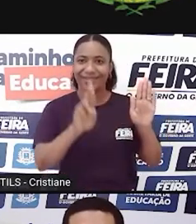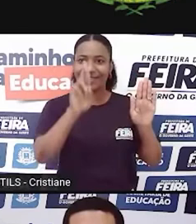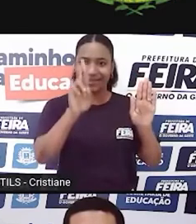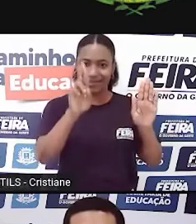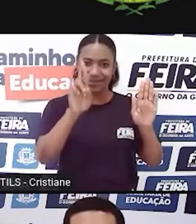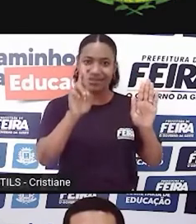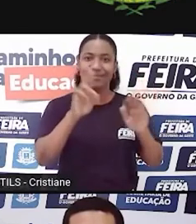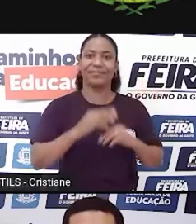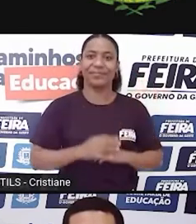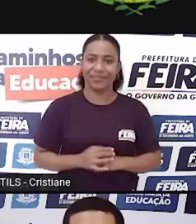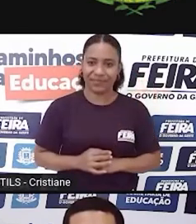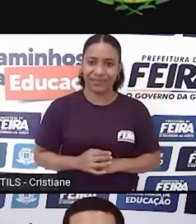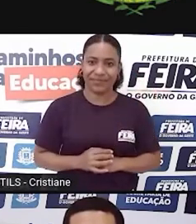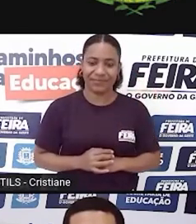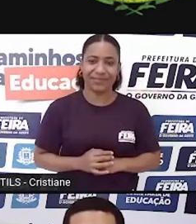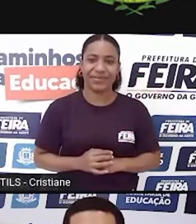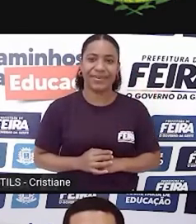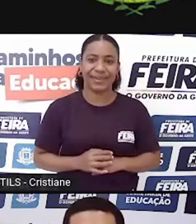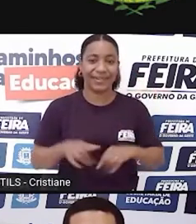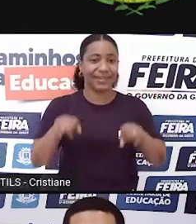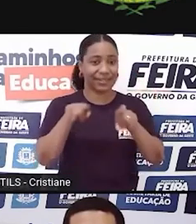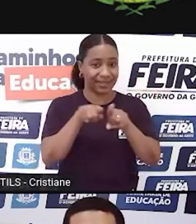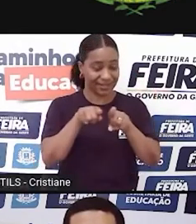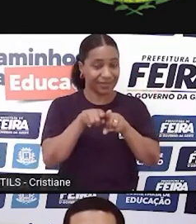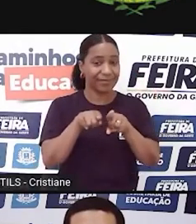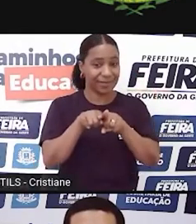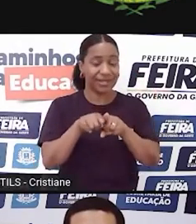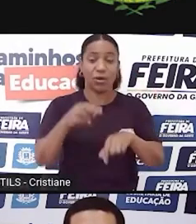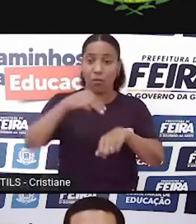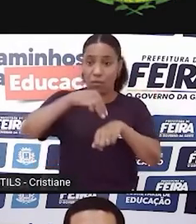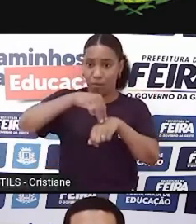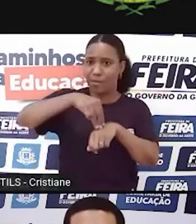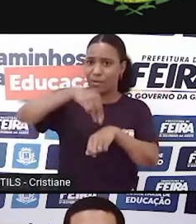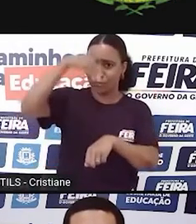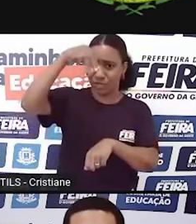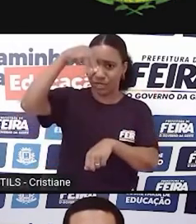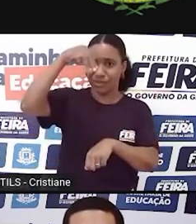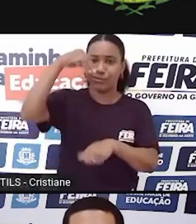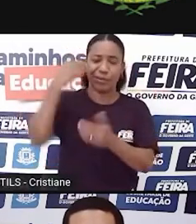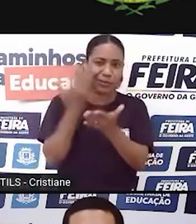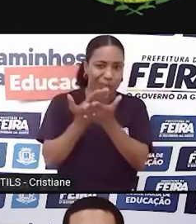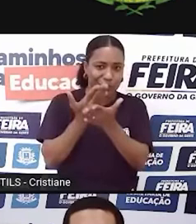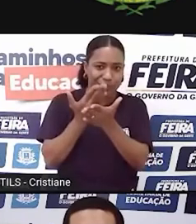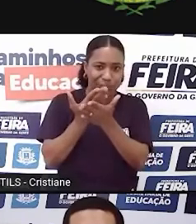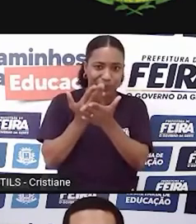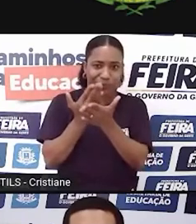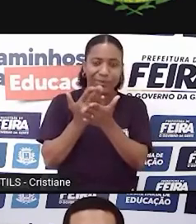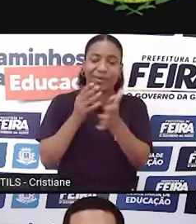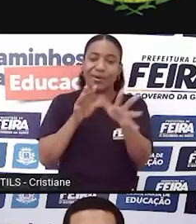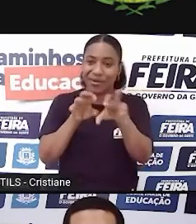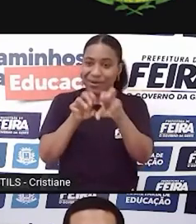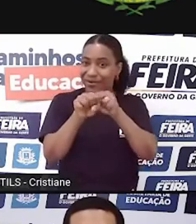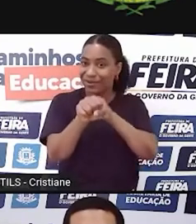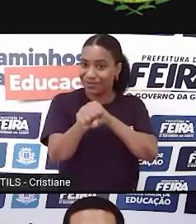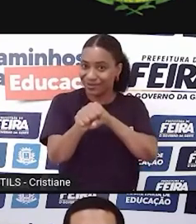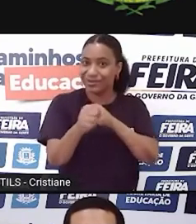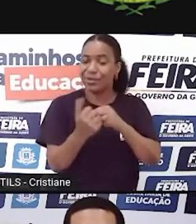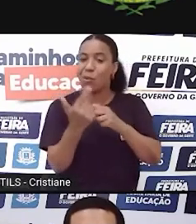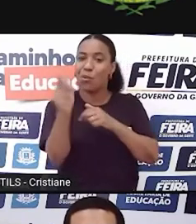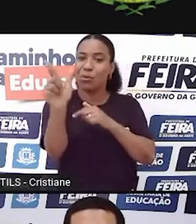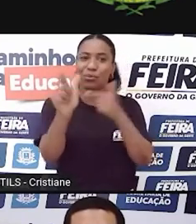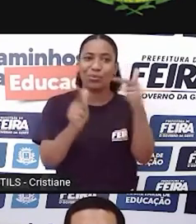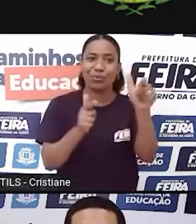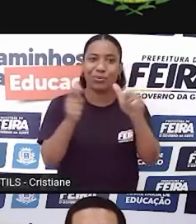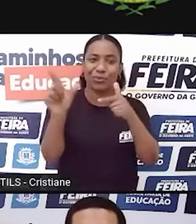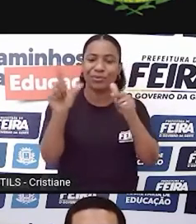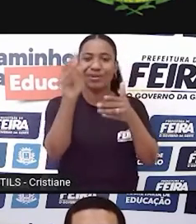tá? Foi eu conheci na época do meu mestrado, na época da minha graduação, eu tive acesso a outras leituras, eu